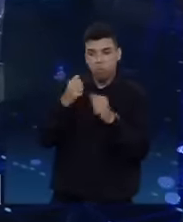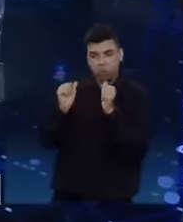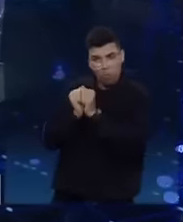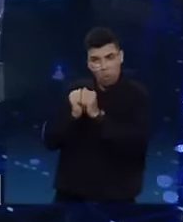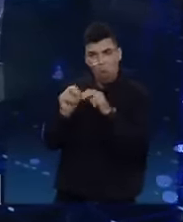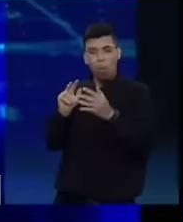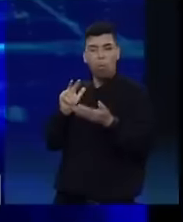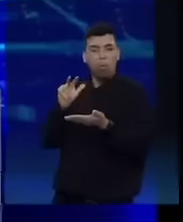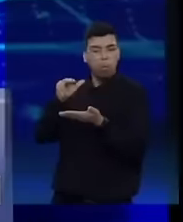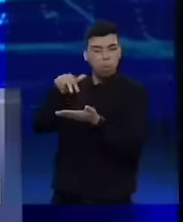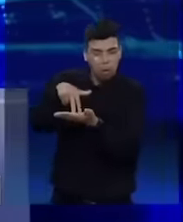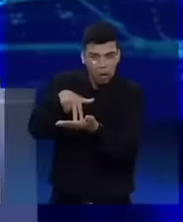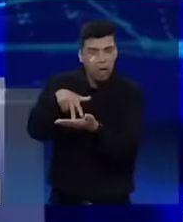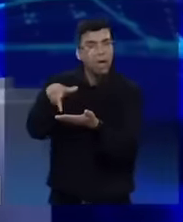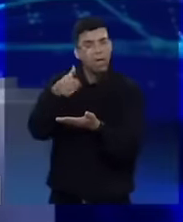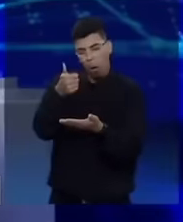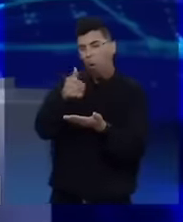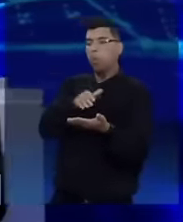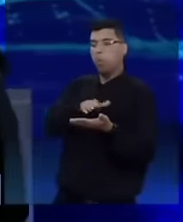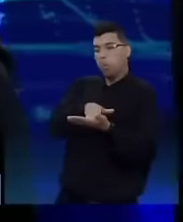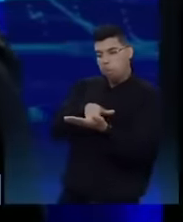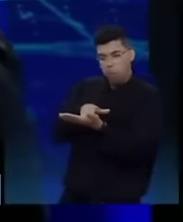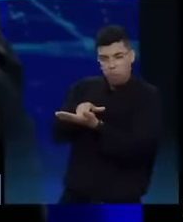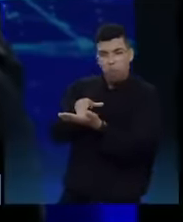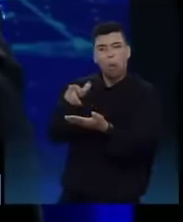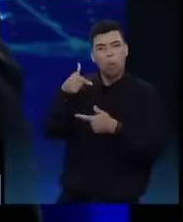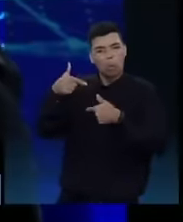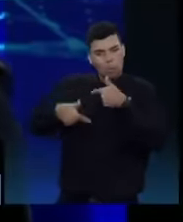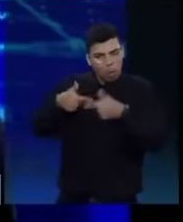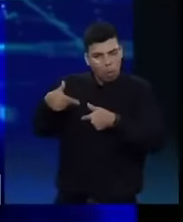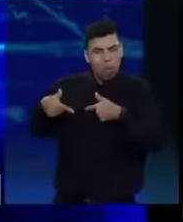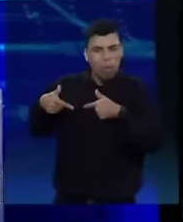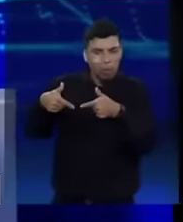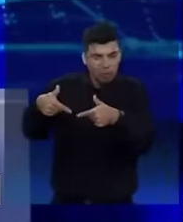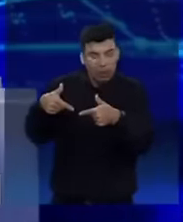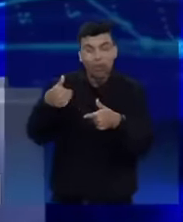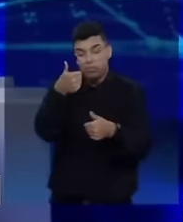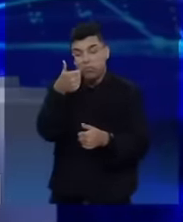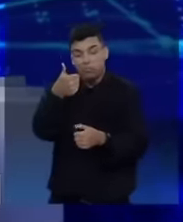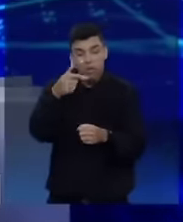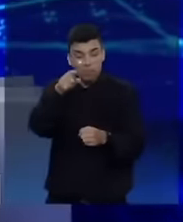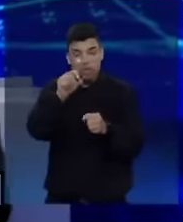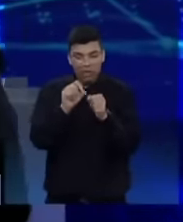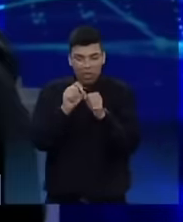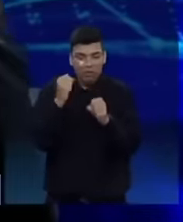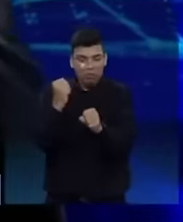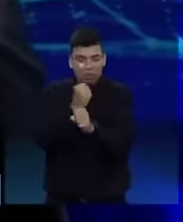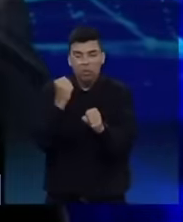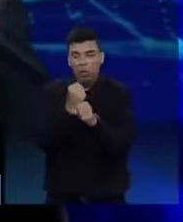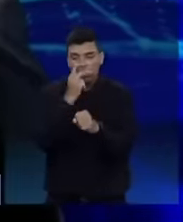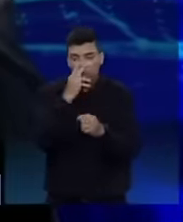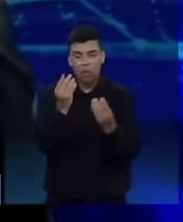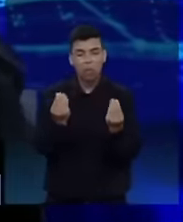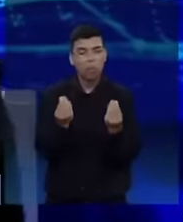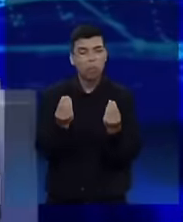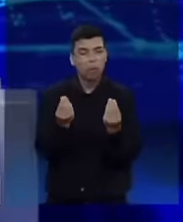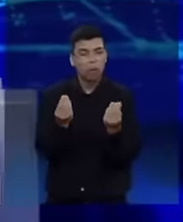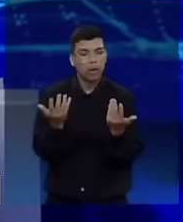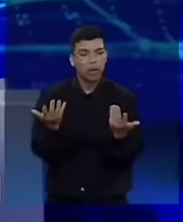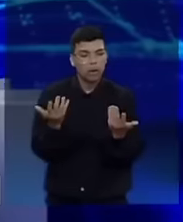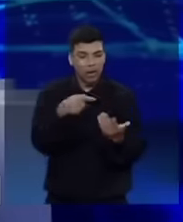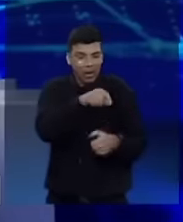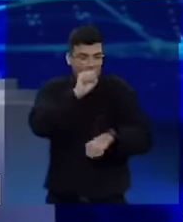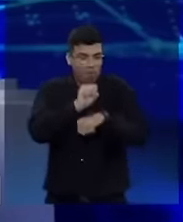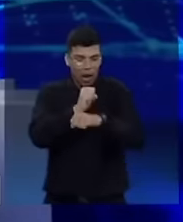O senhor fez. na verdade, é uma obra que não chegava a lugar nenhum. Pegamos uma obra parada há quase